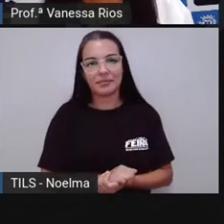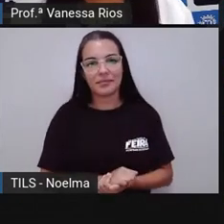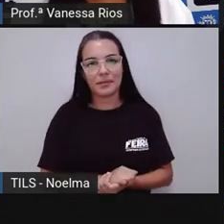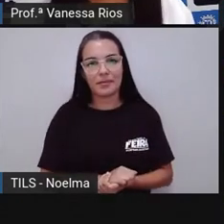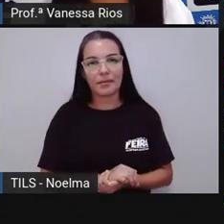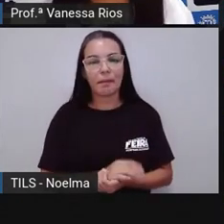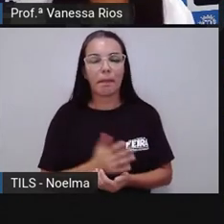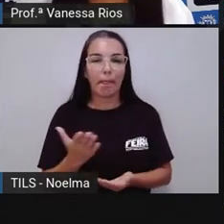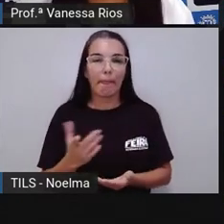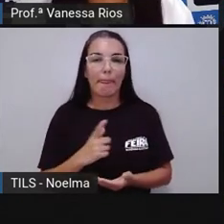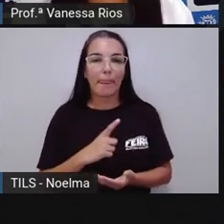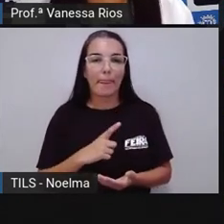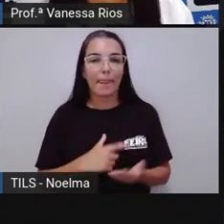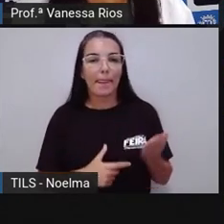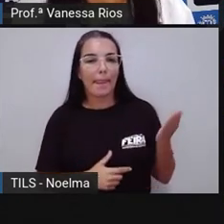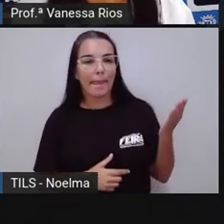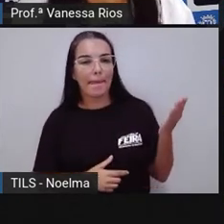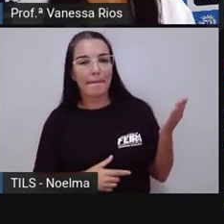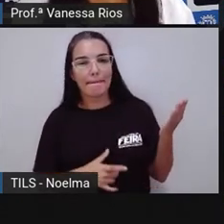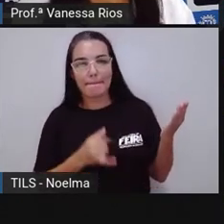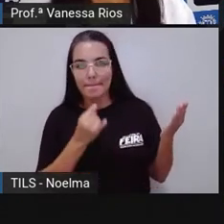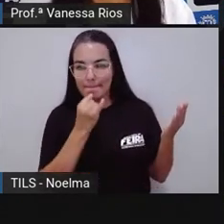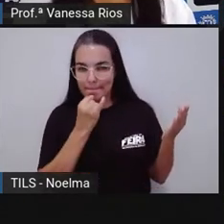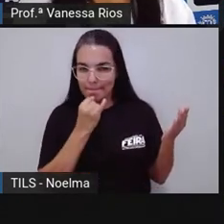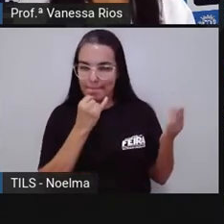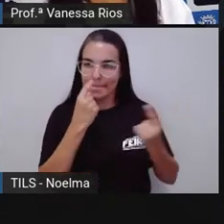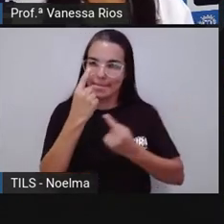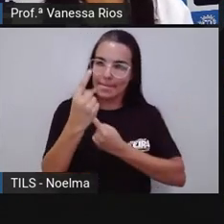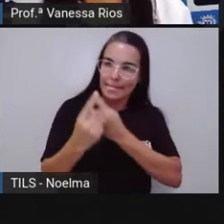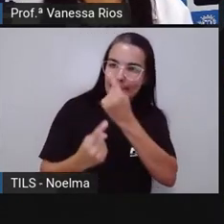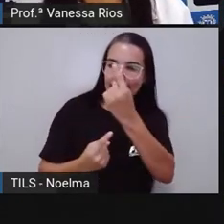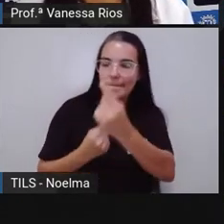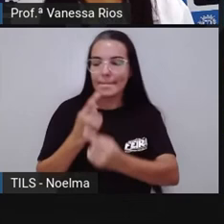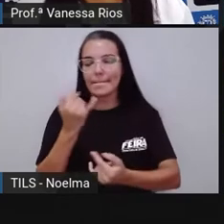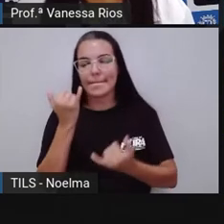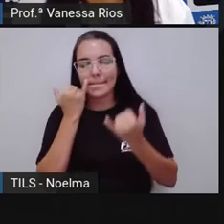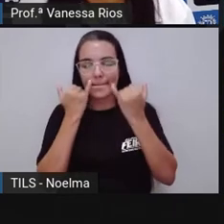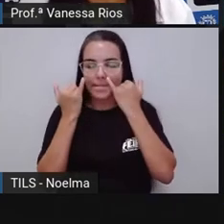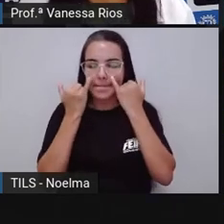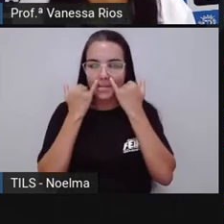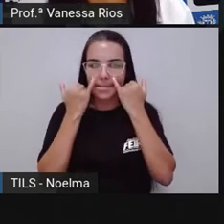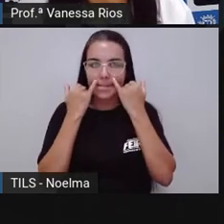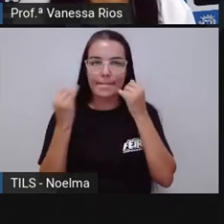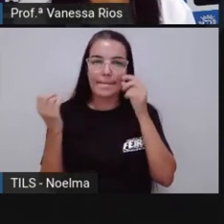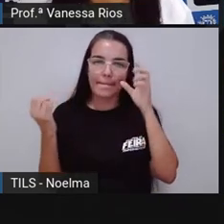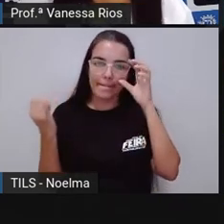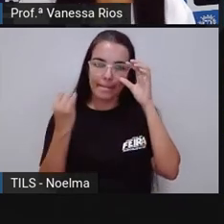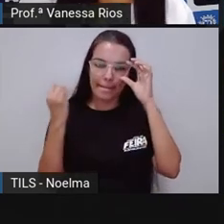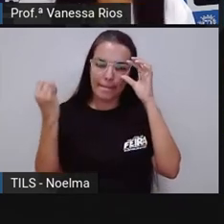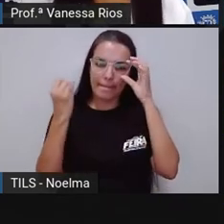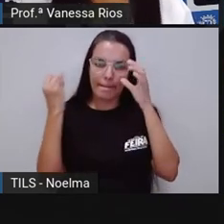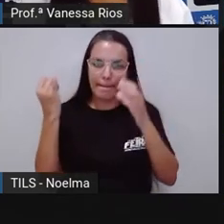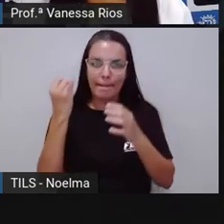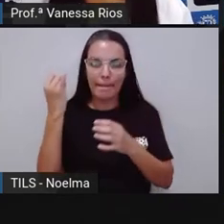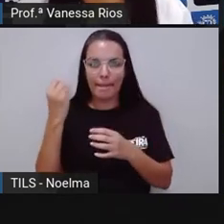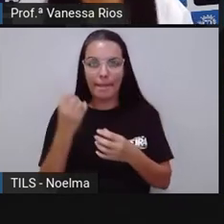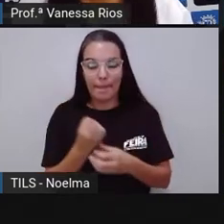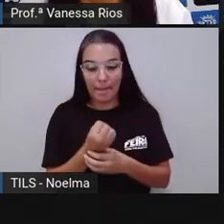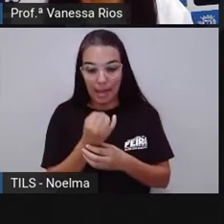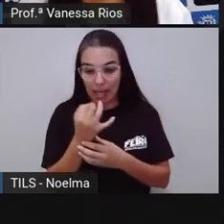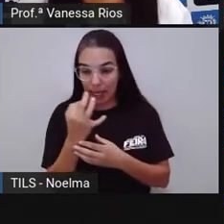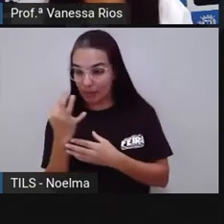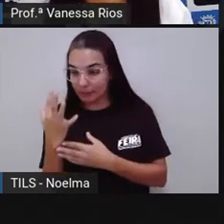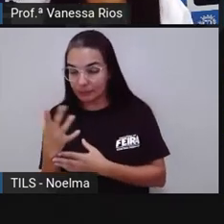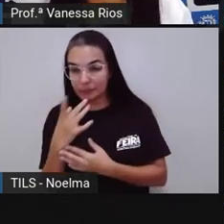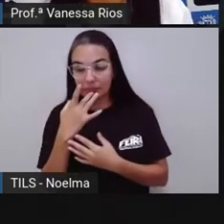E aí a gente lembra de algumas informações importantes relacionadas aí à quantidade de